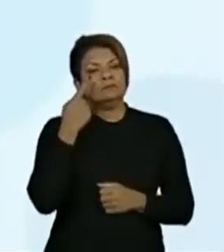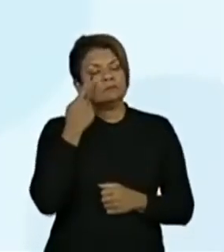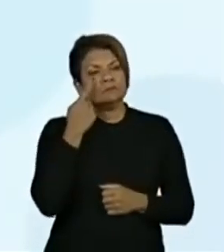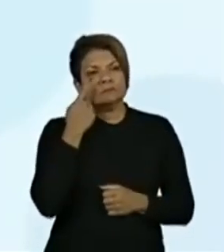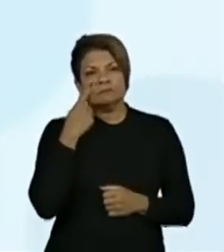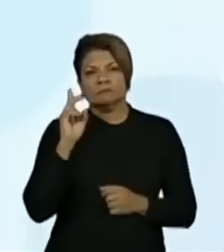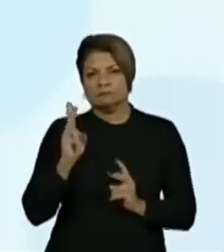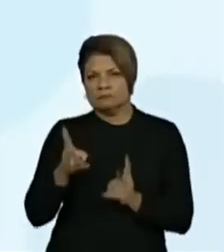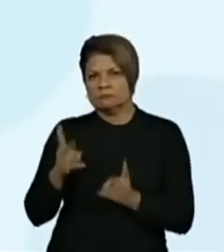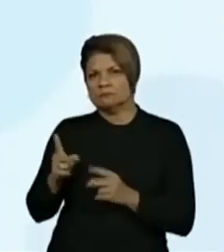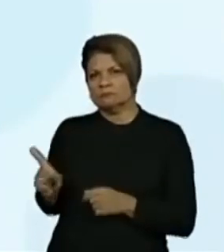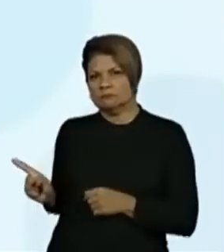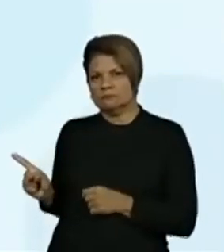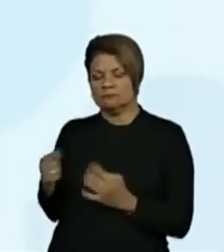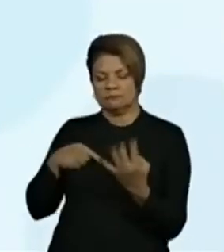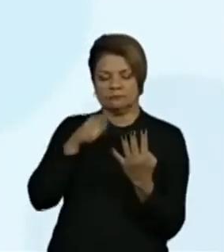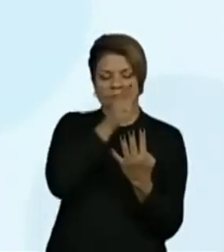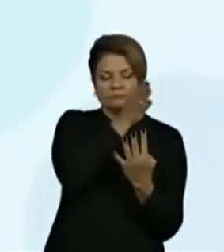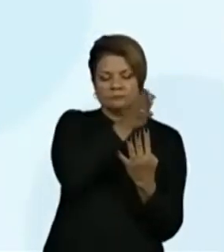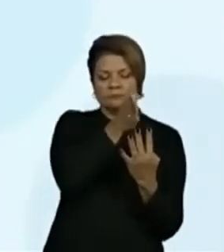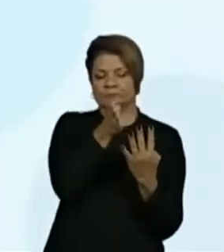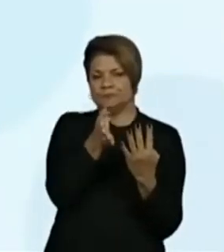algarismos e em posições o quê?